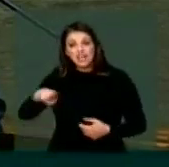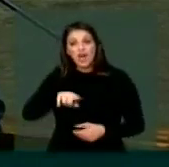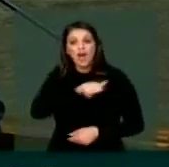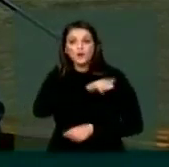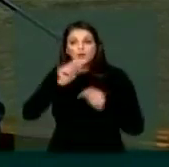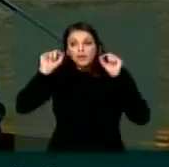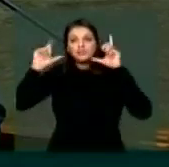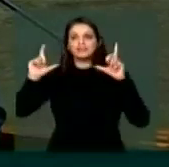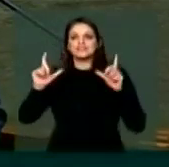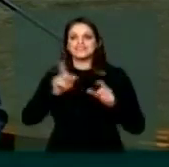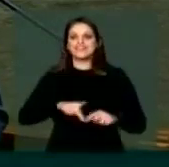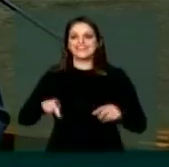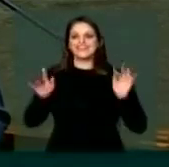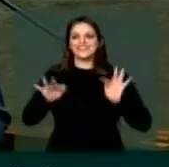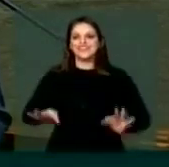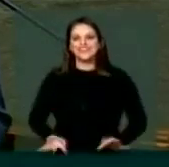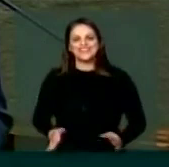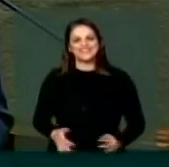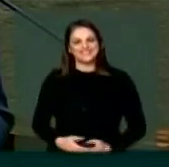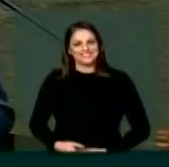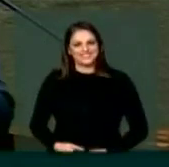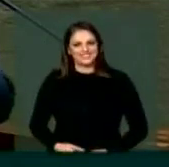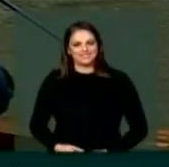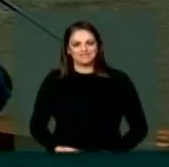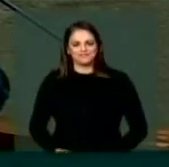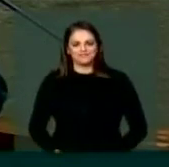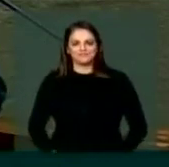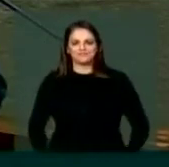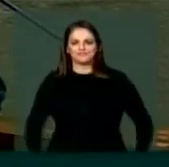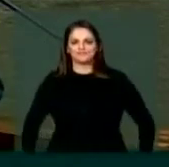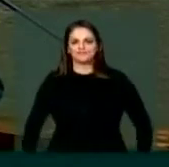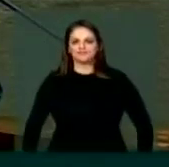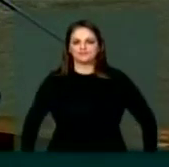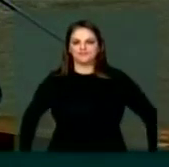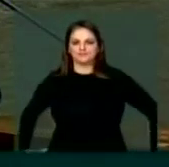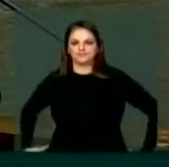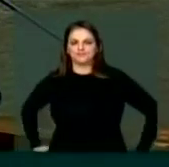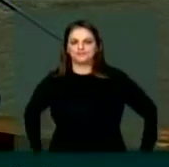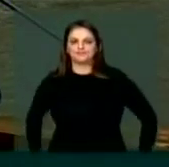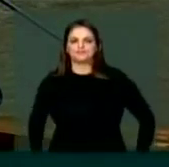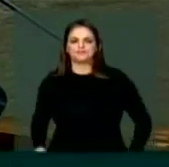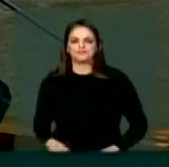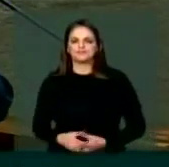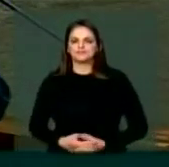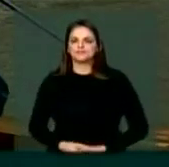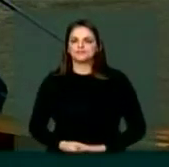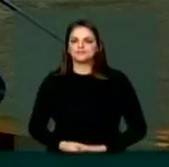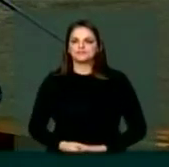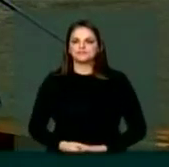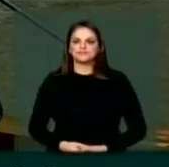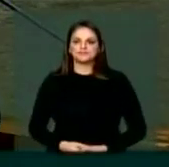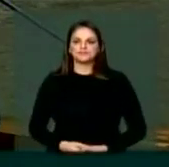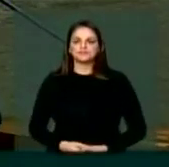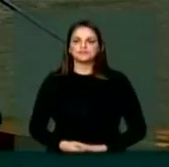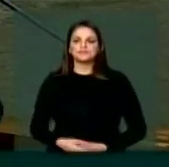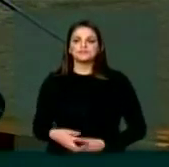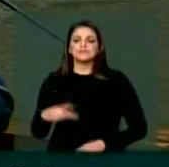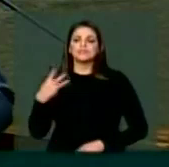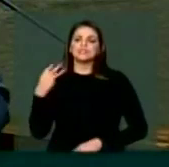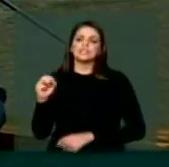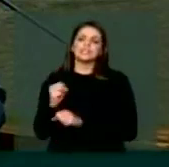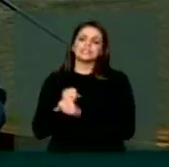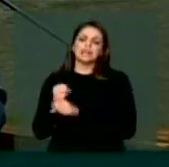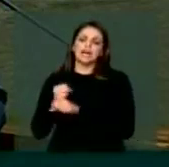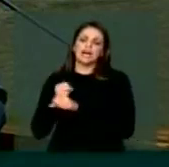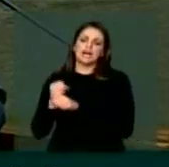Agora, o que nós queremos, através da luta, e é bom lembrar que os trabalhadores que mais se organizaram nos últimos 30 anos do